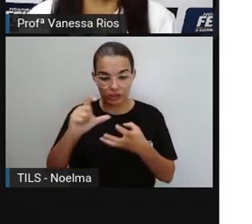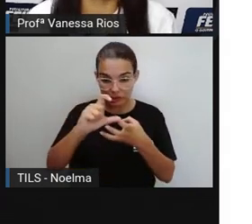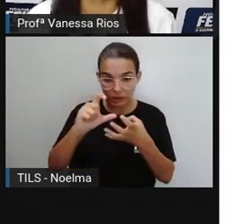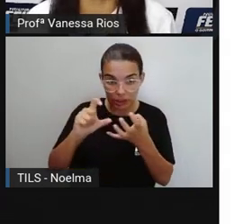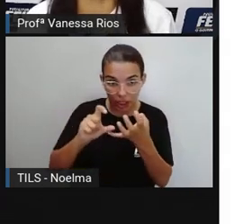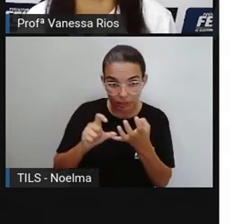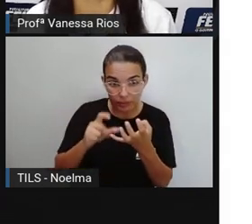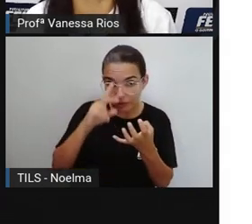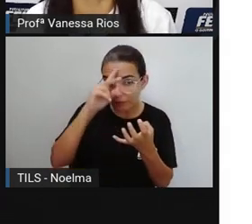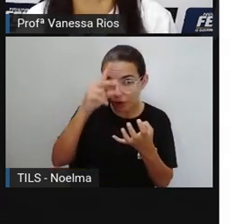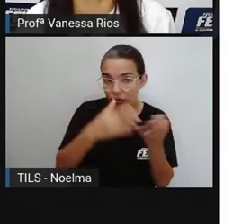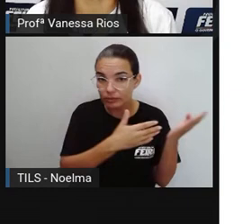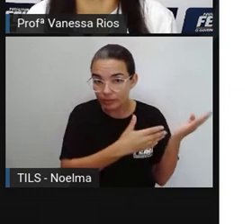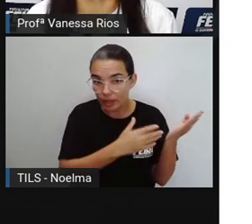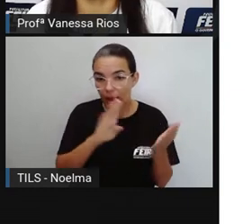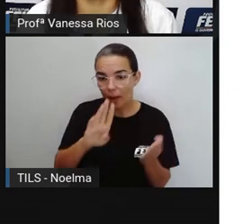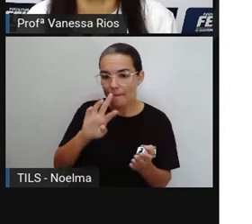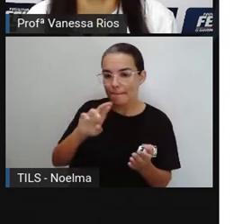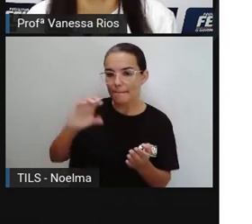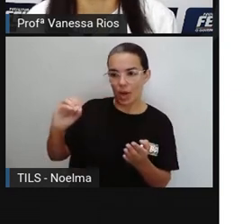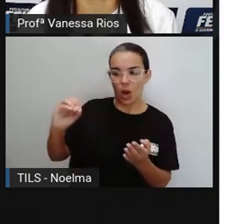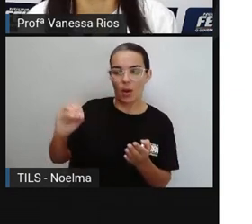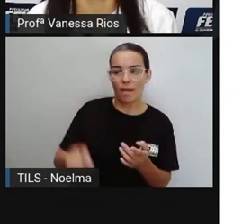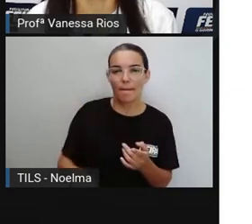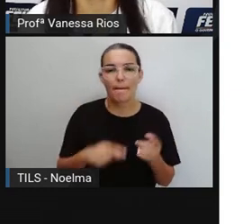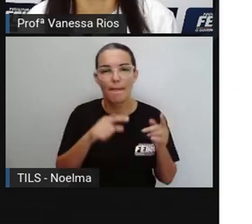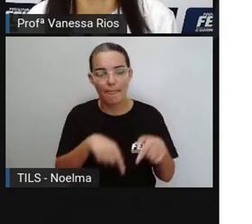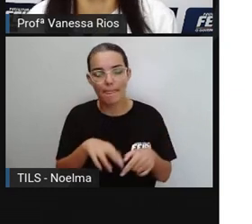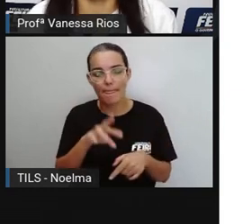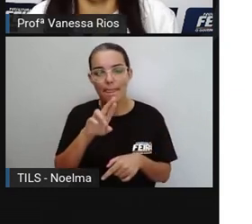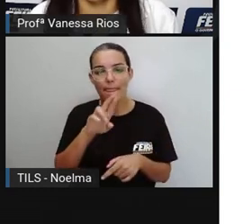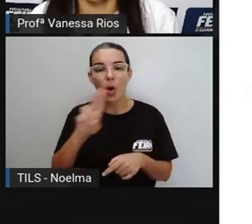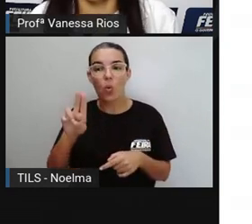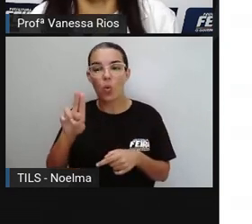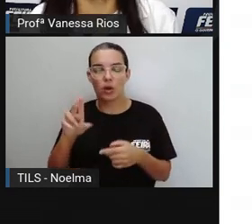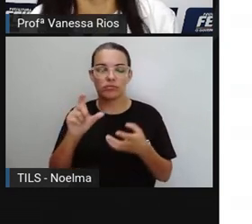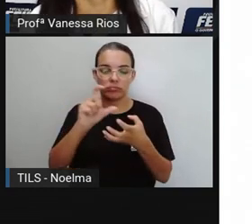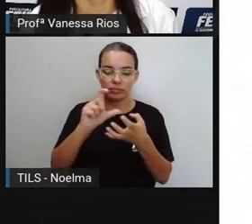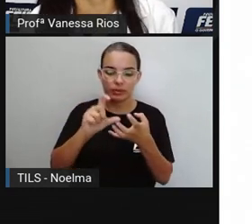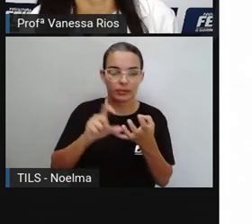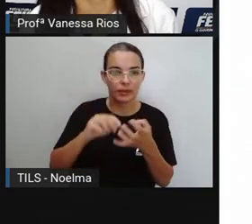fós. Em brócolis, o bró. E em rúcula, o rú.